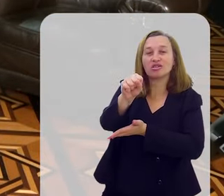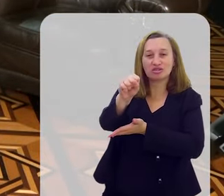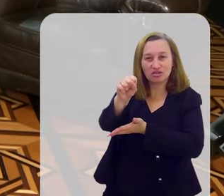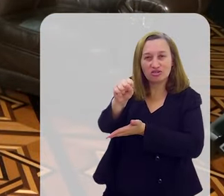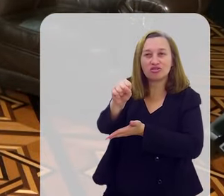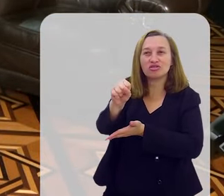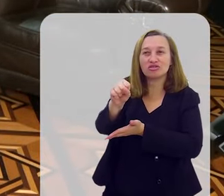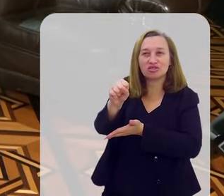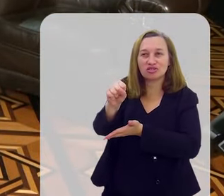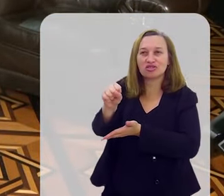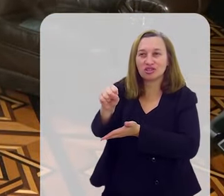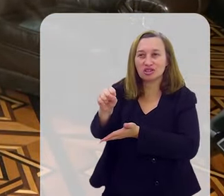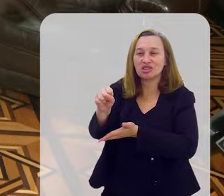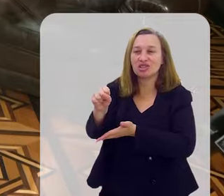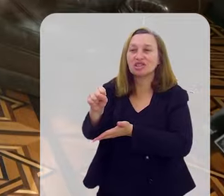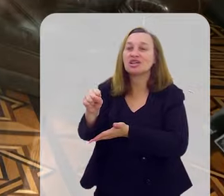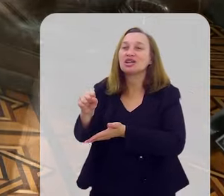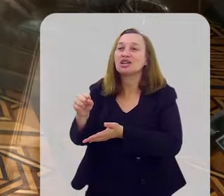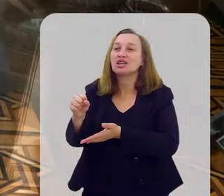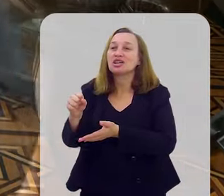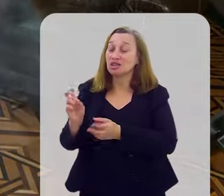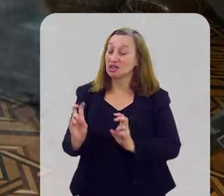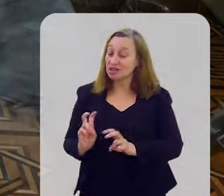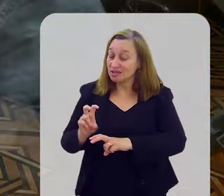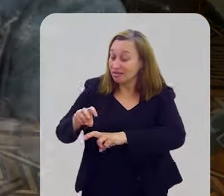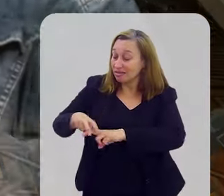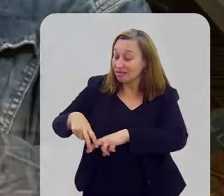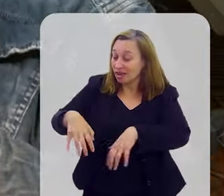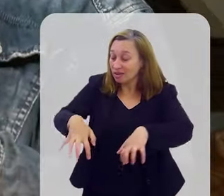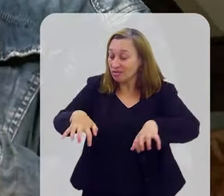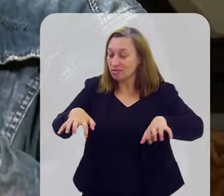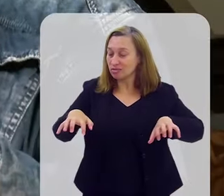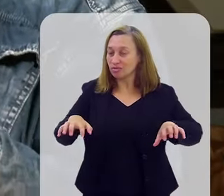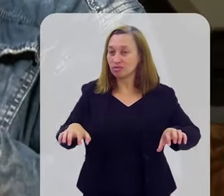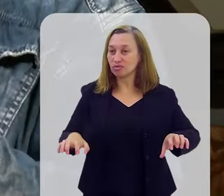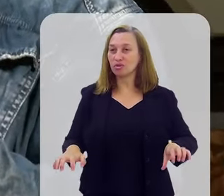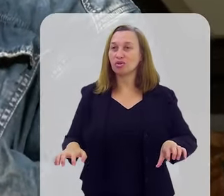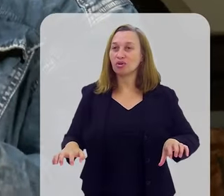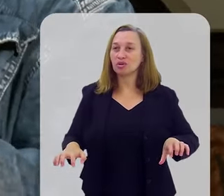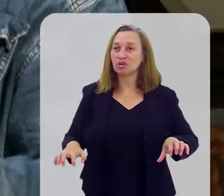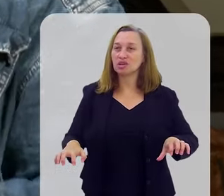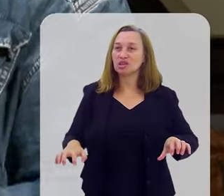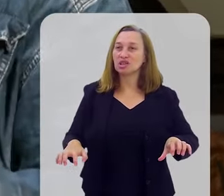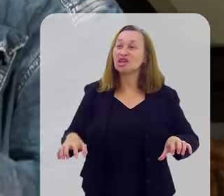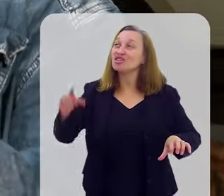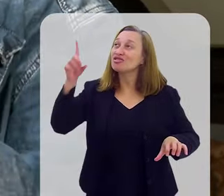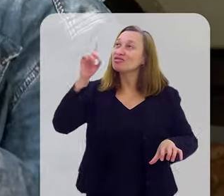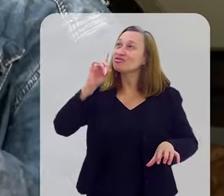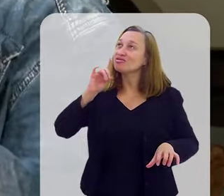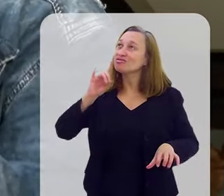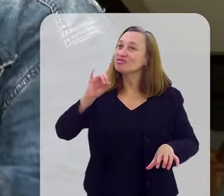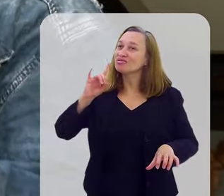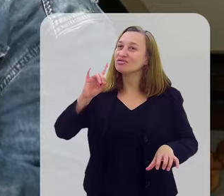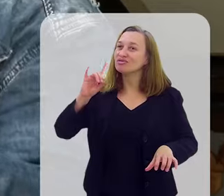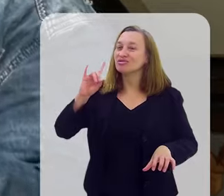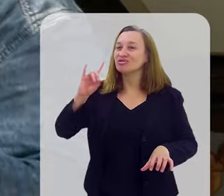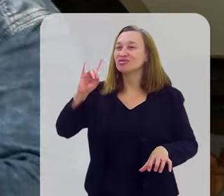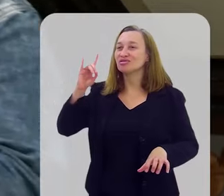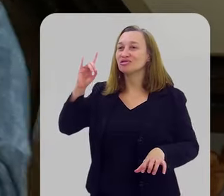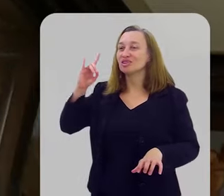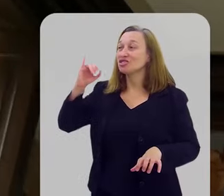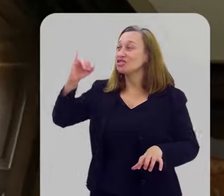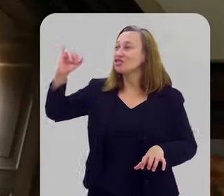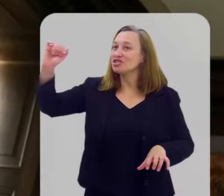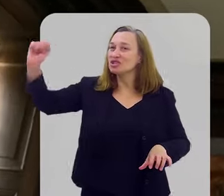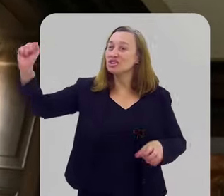ressuscitou O véu não aguentou O peso desse